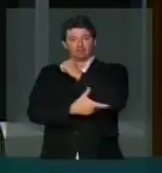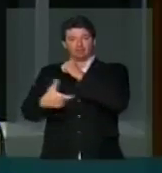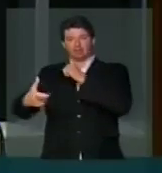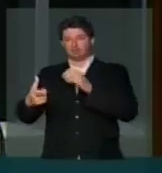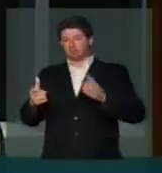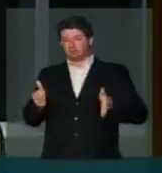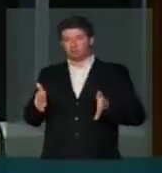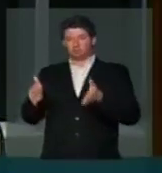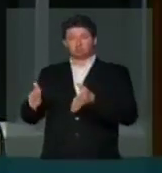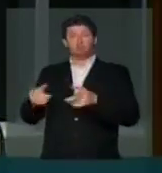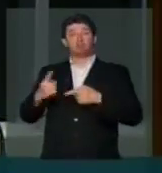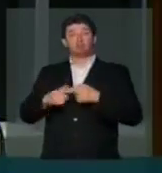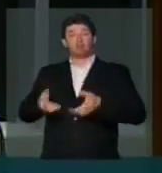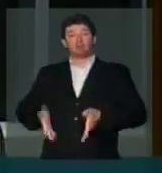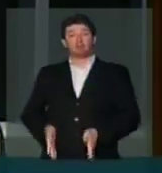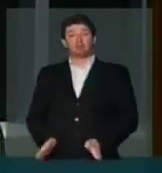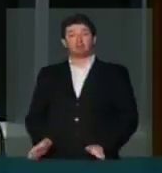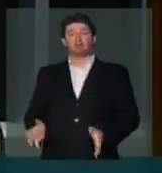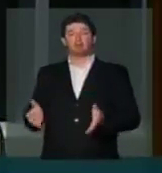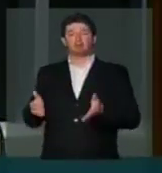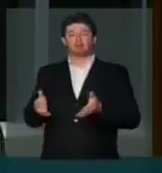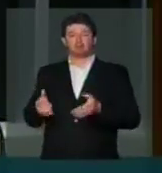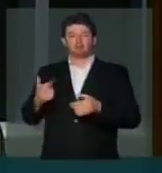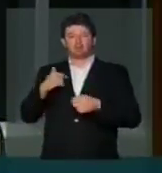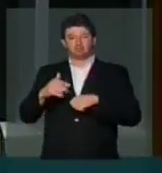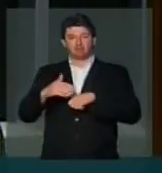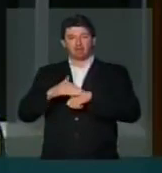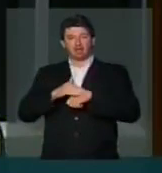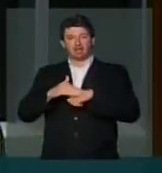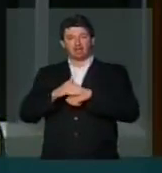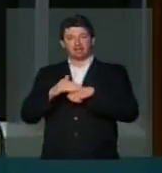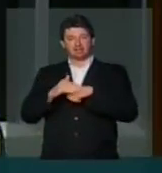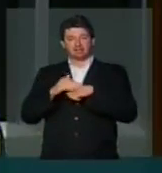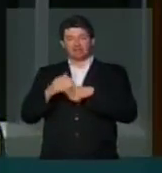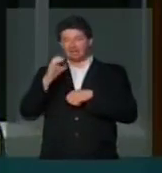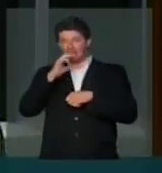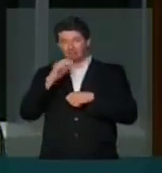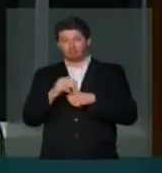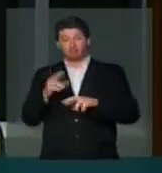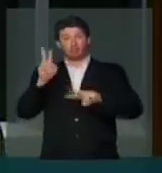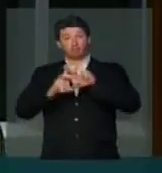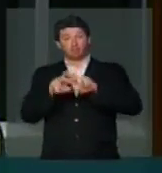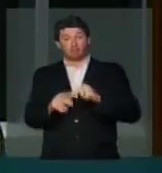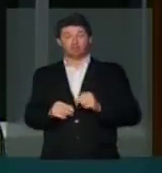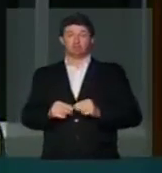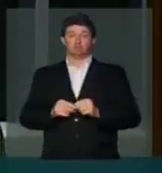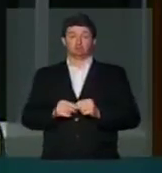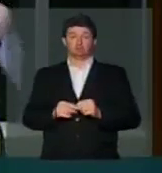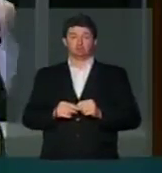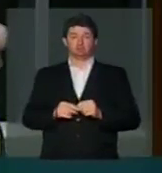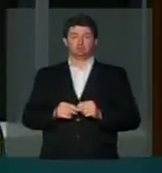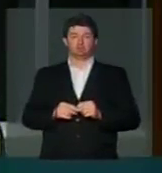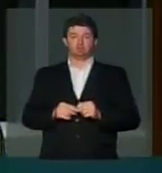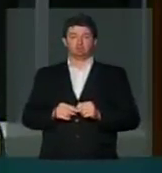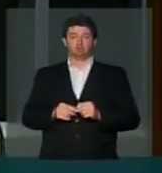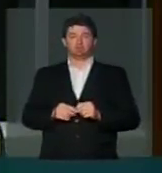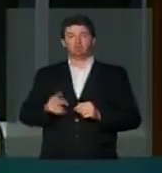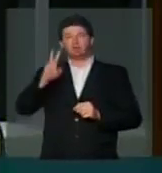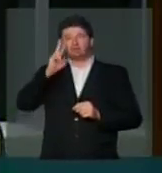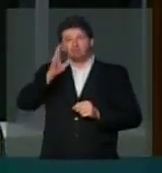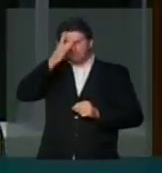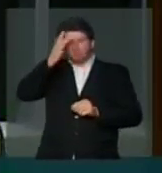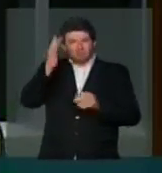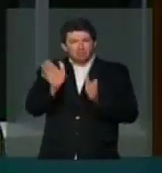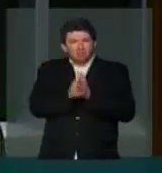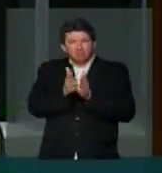um filho de parto natural, e para cicatrizar mais rápido. Ele foi preso. Como a gente vê gente humilde